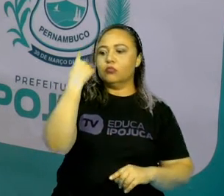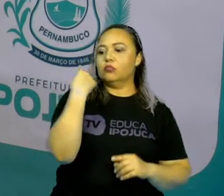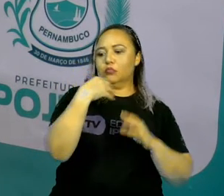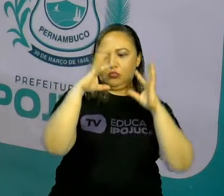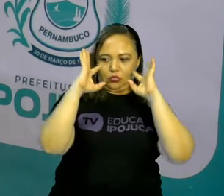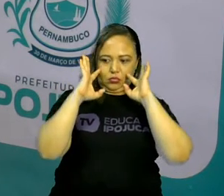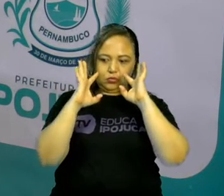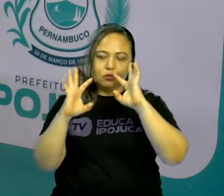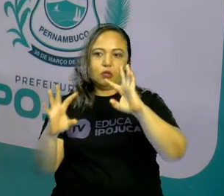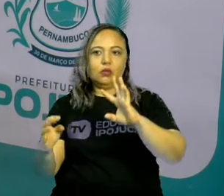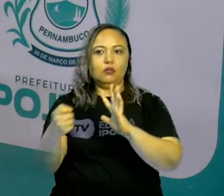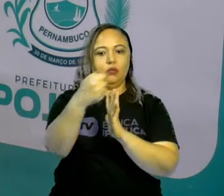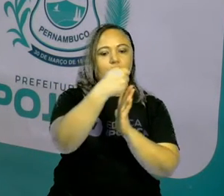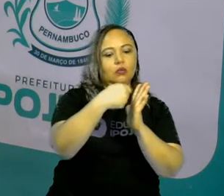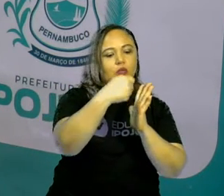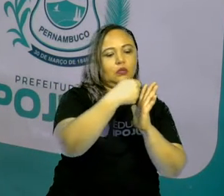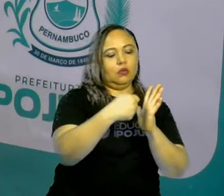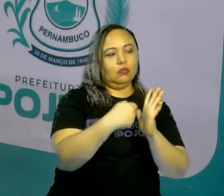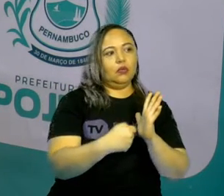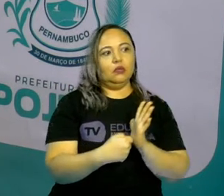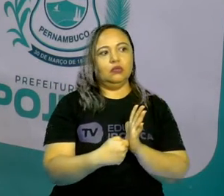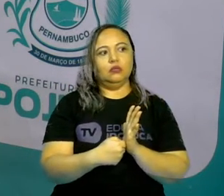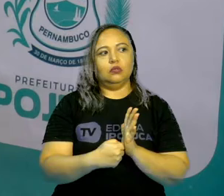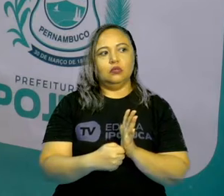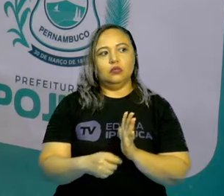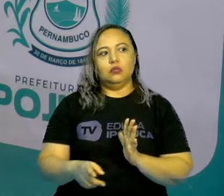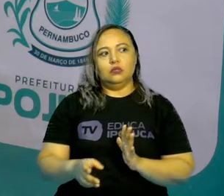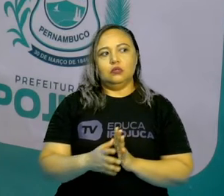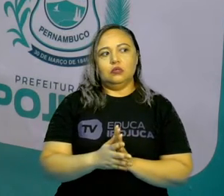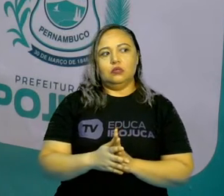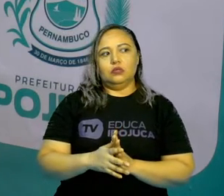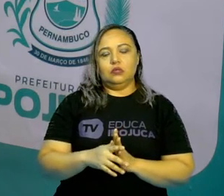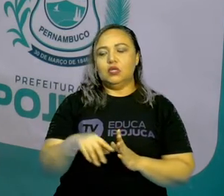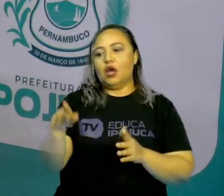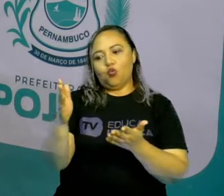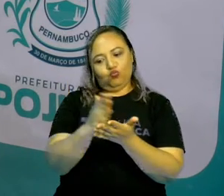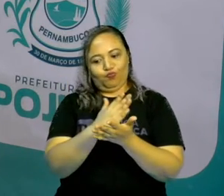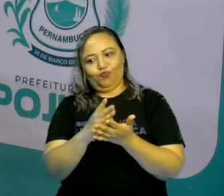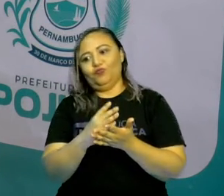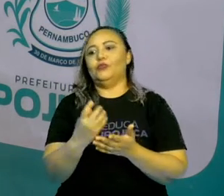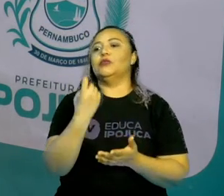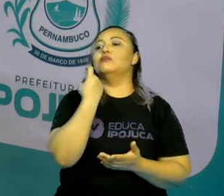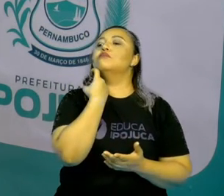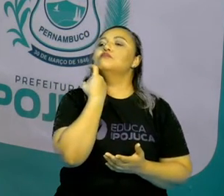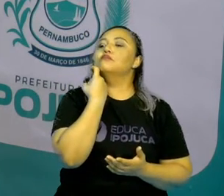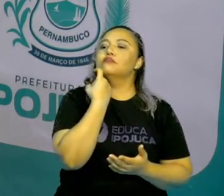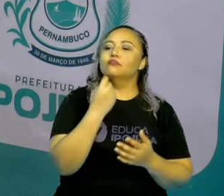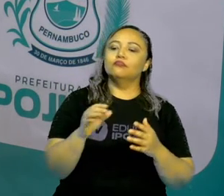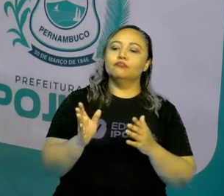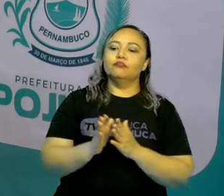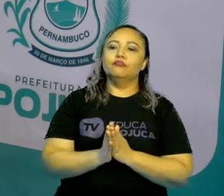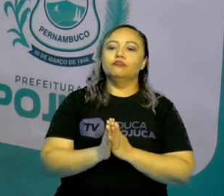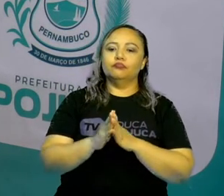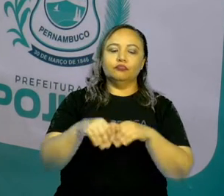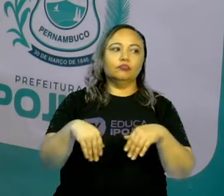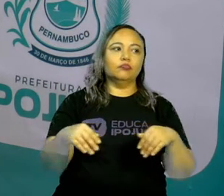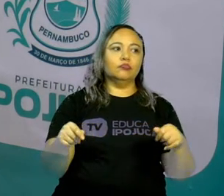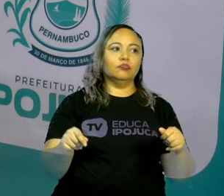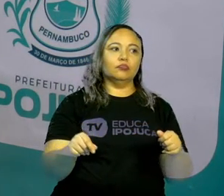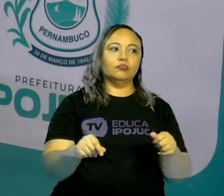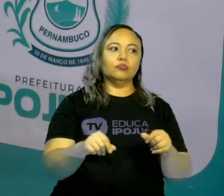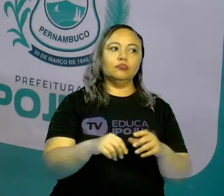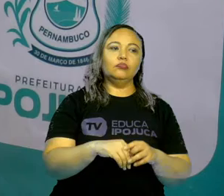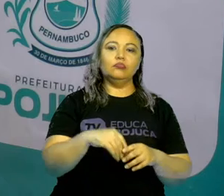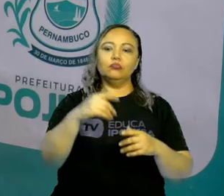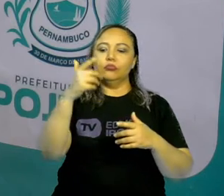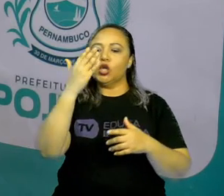animalzinho, né? Tem um lá no aquário, né? Tem diferentes tipos de peixe. Tem uns que comem um